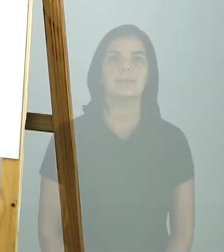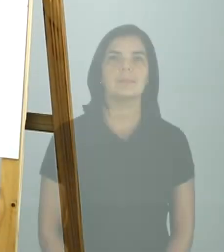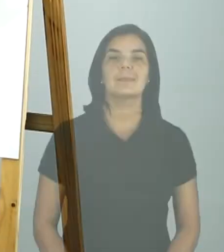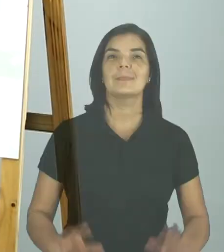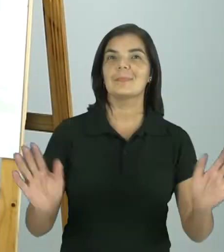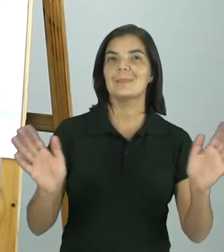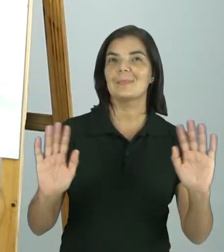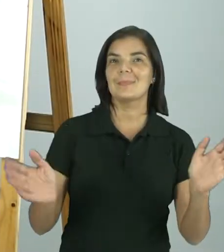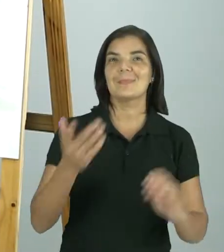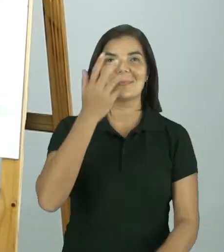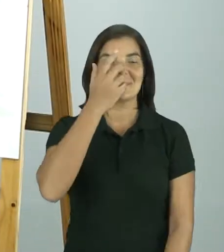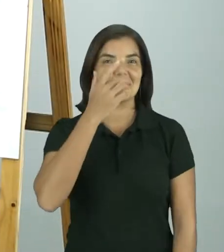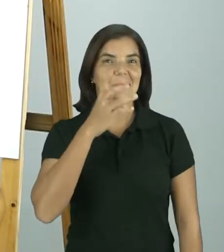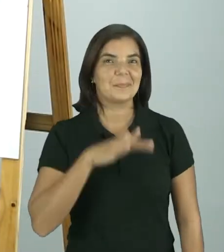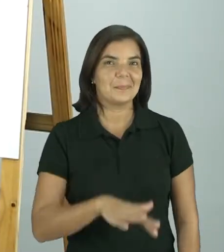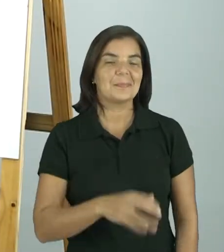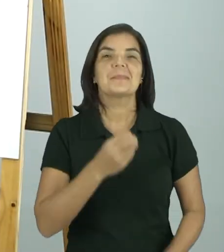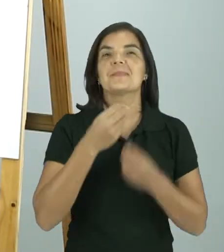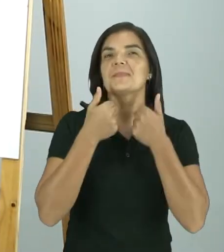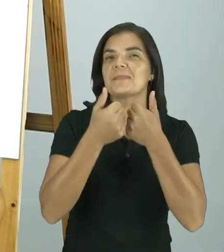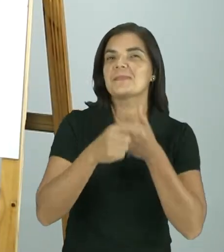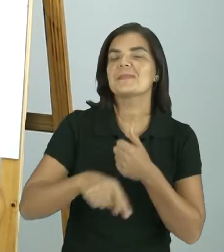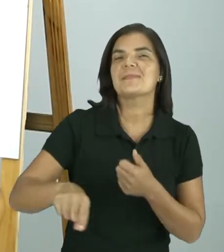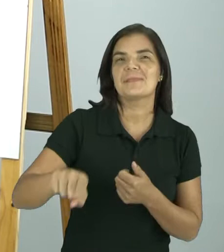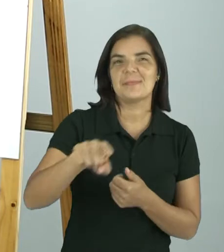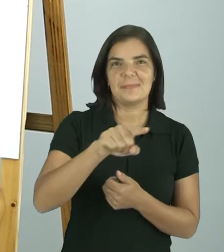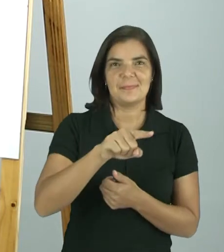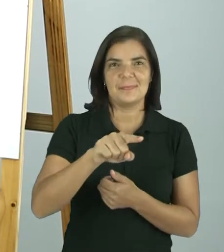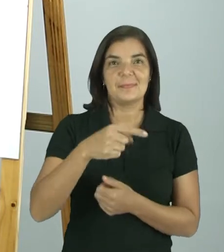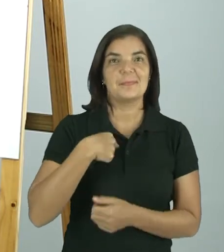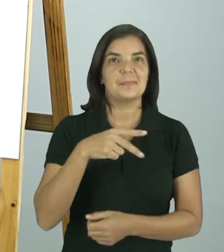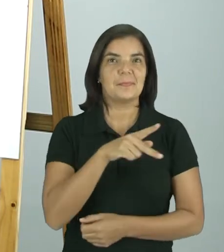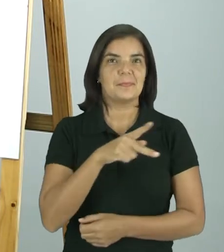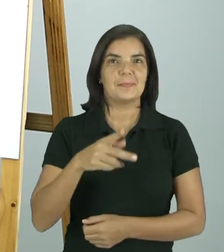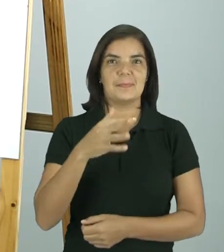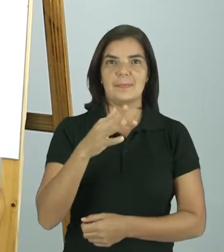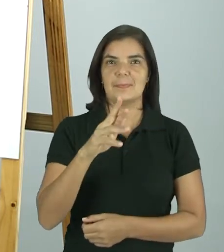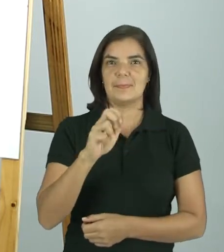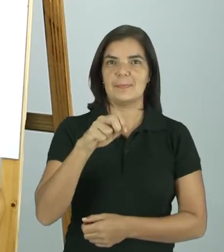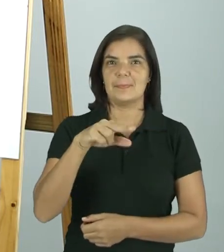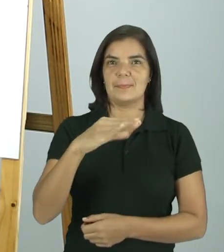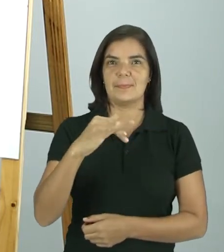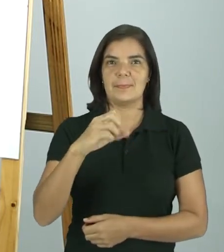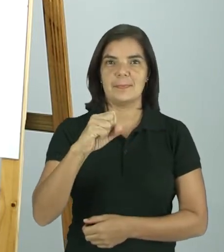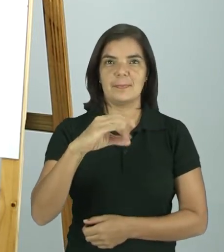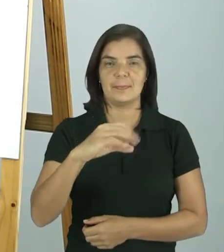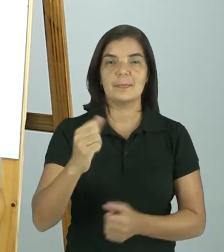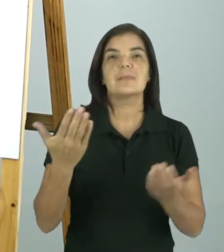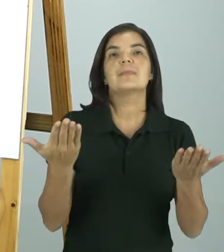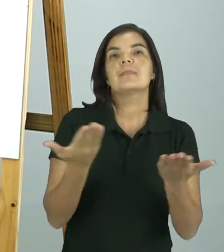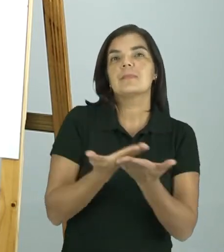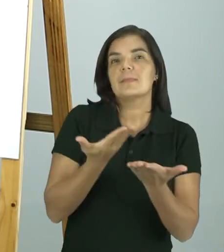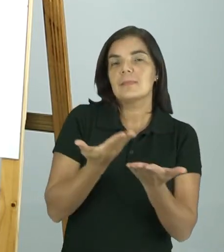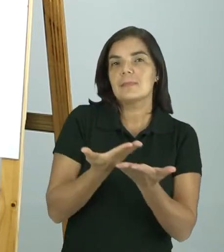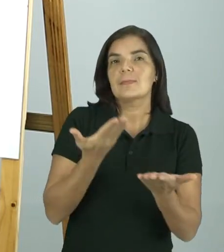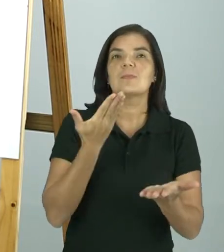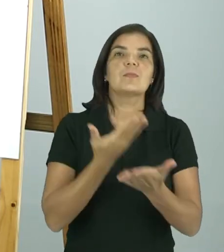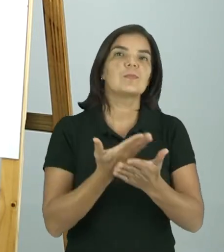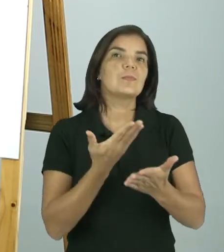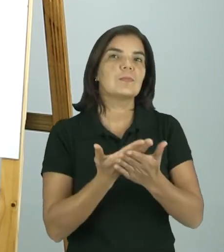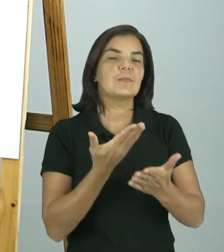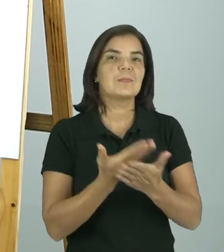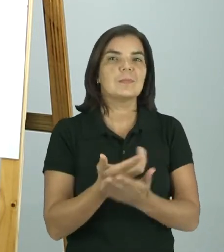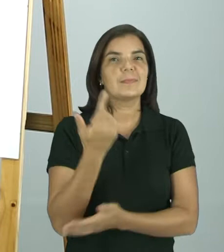Olá, crianças! Tudo bem com vocês? Eu sou a professora Francisca e hoje a nossa aula